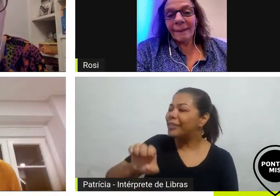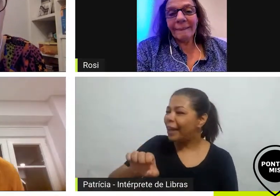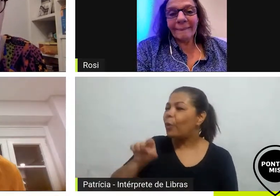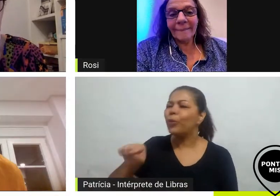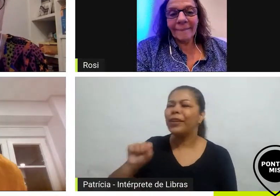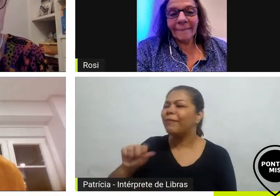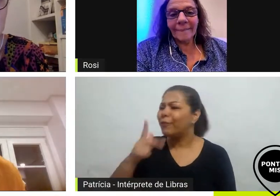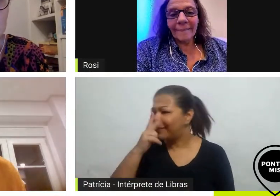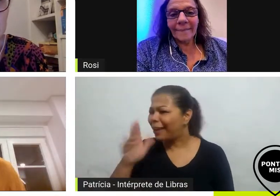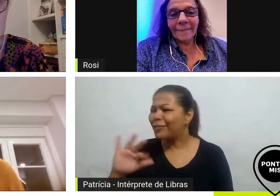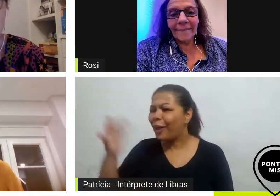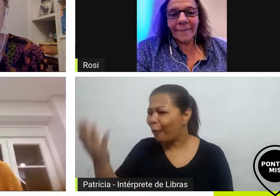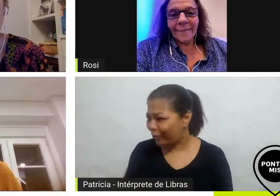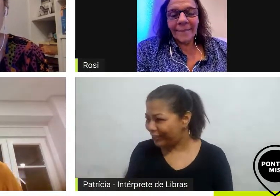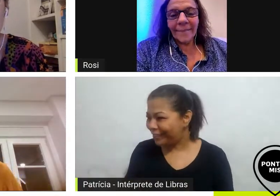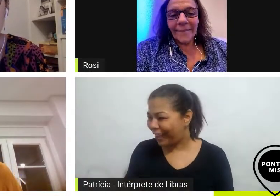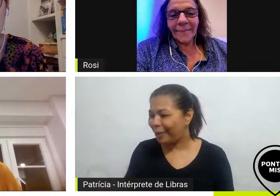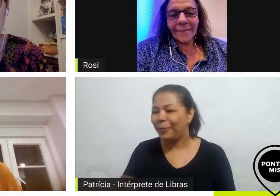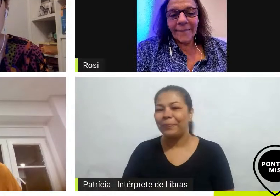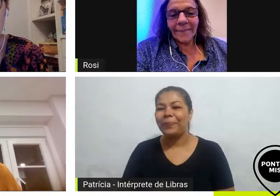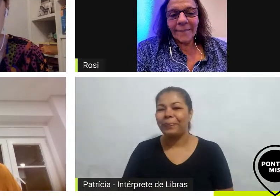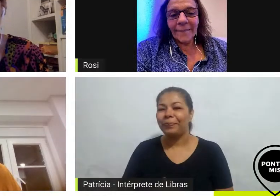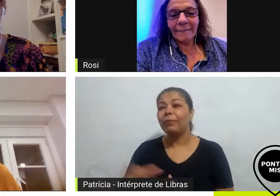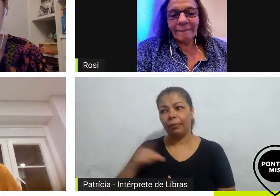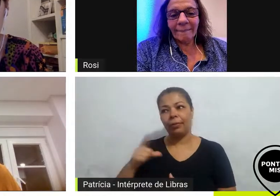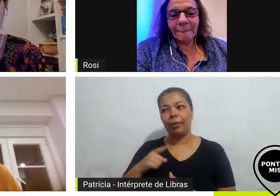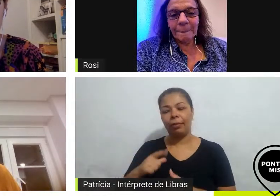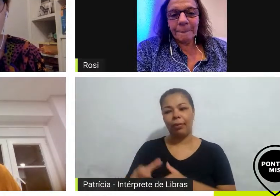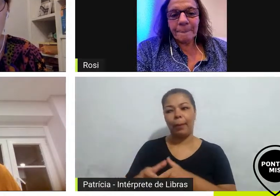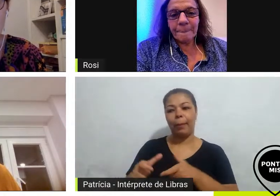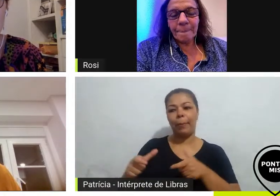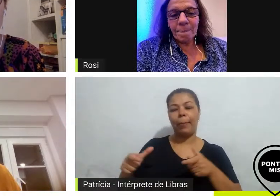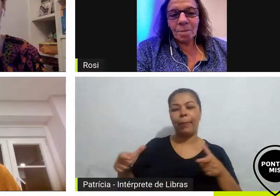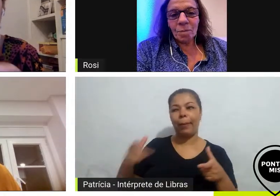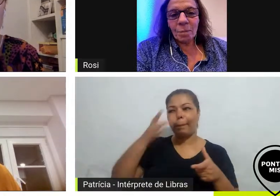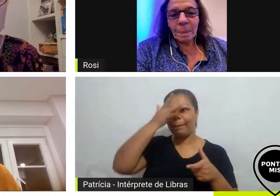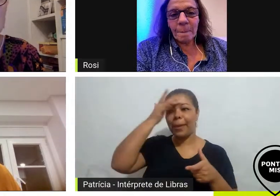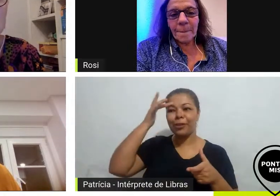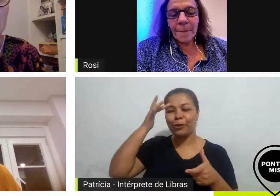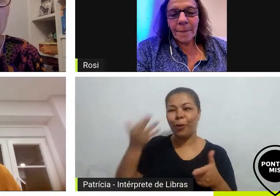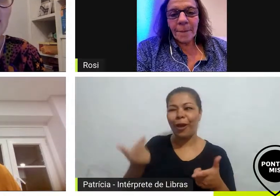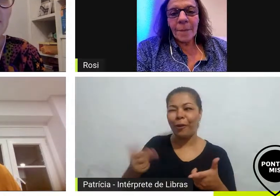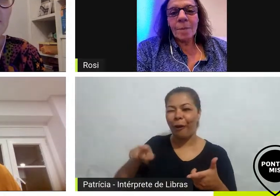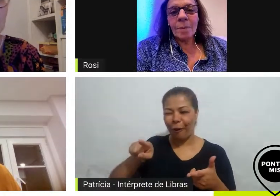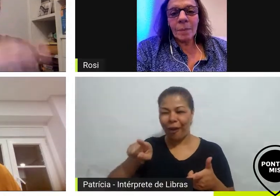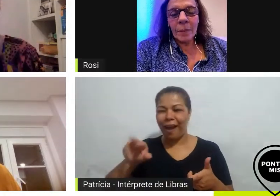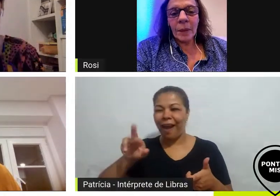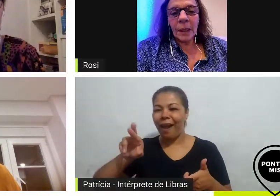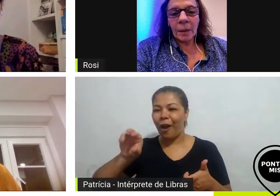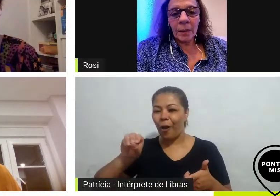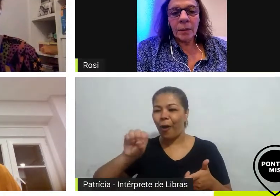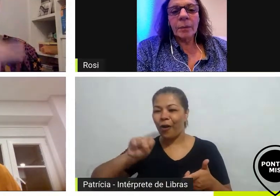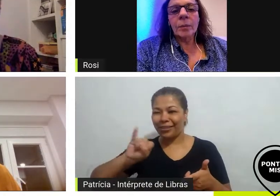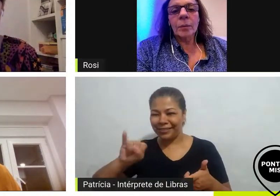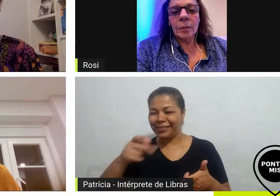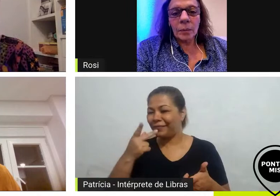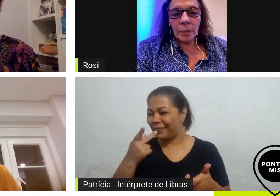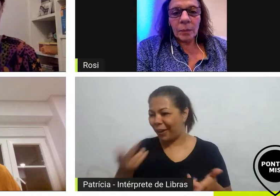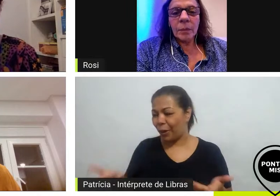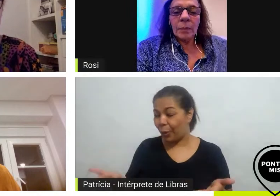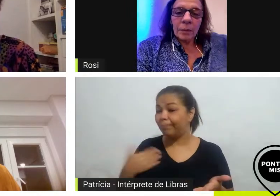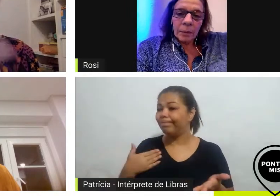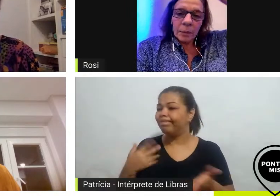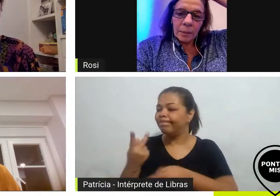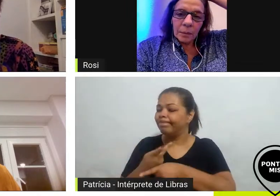esse público existe ele está lá ele só está como a Rosi falou buscando tentando